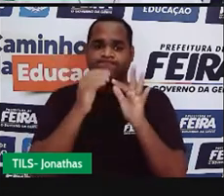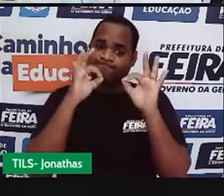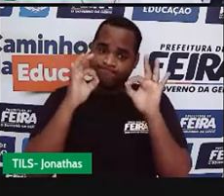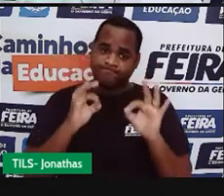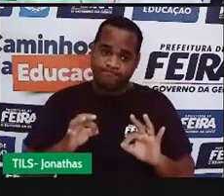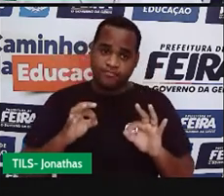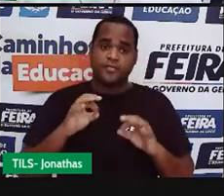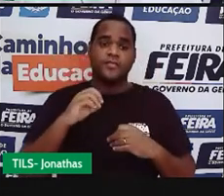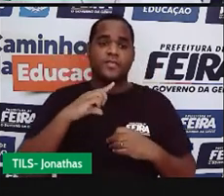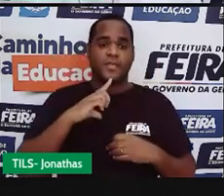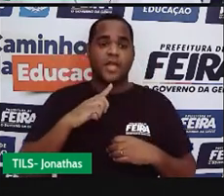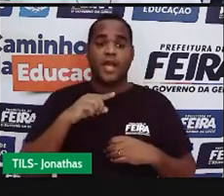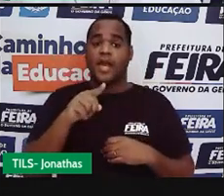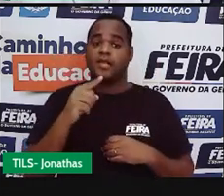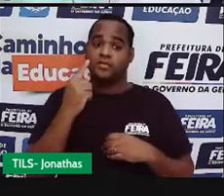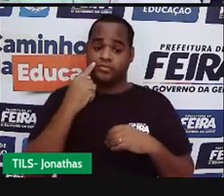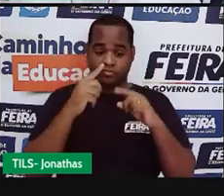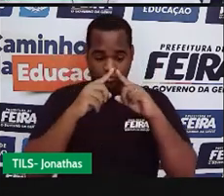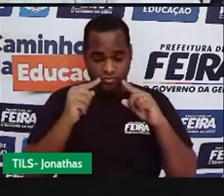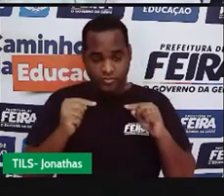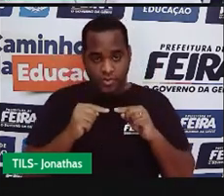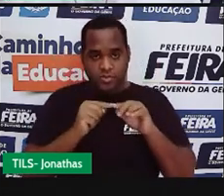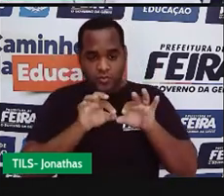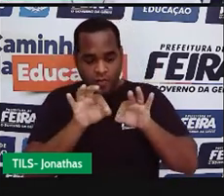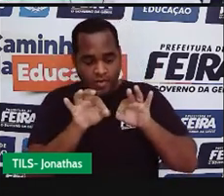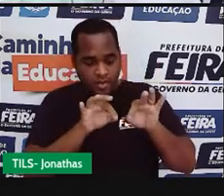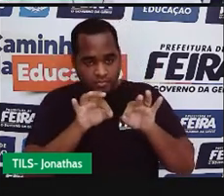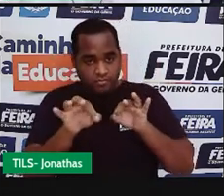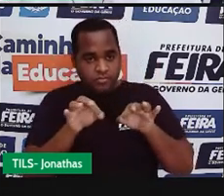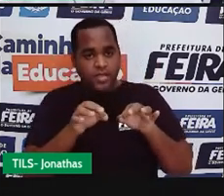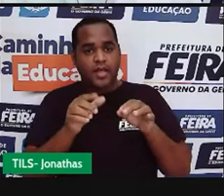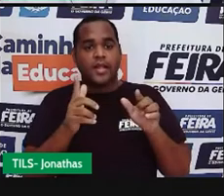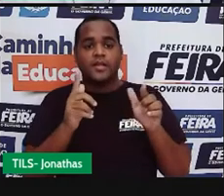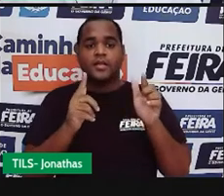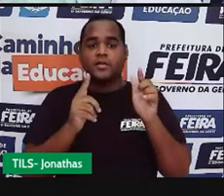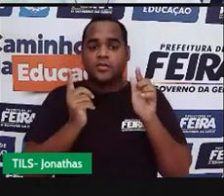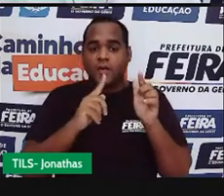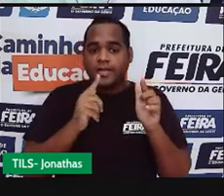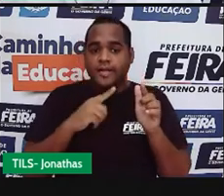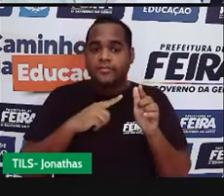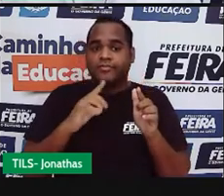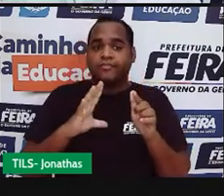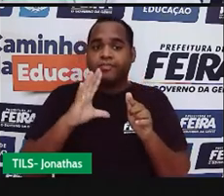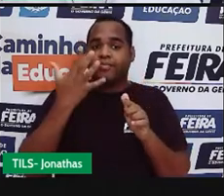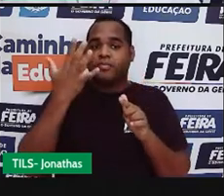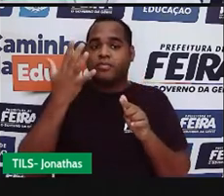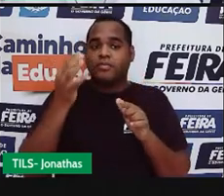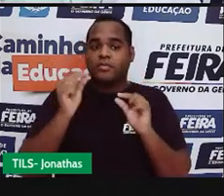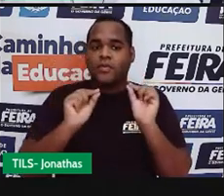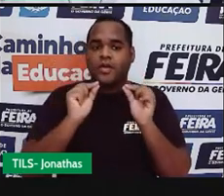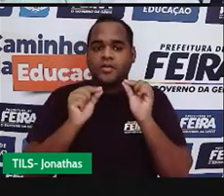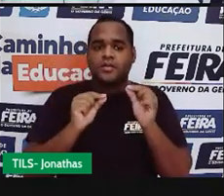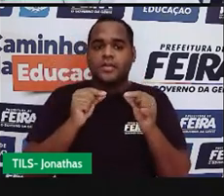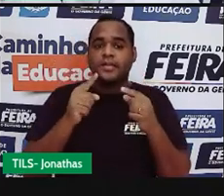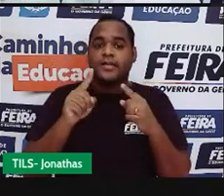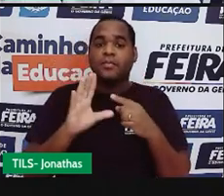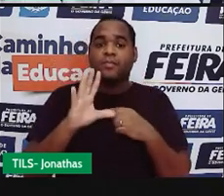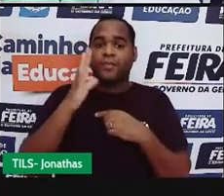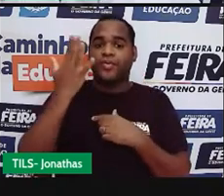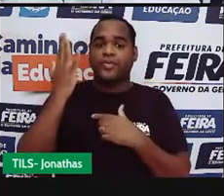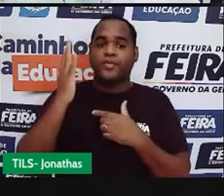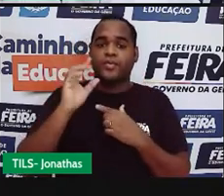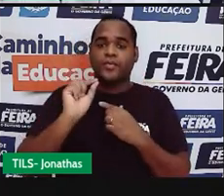triângulo só vai ser construído se acontecer alguma coisa. E tem que acontecer o quê?